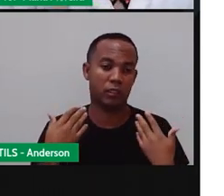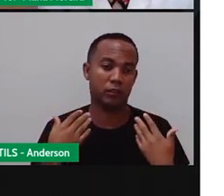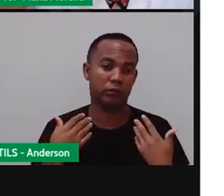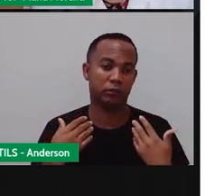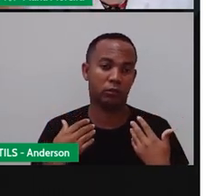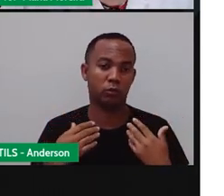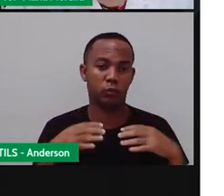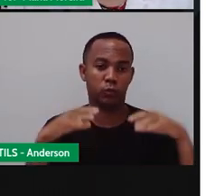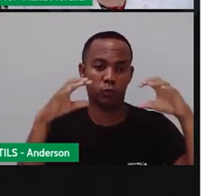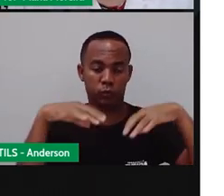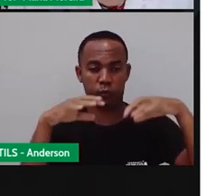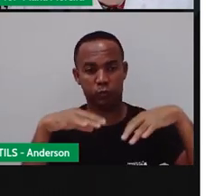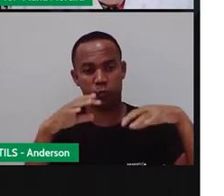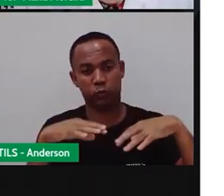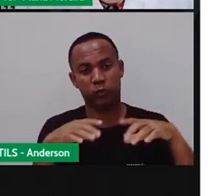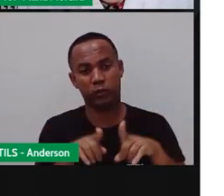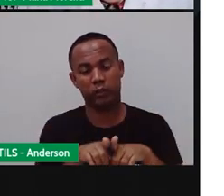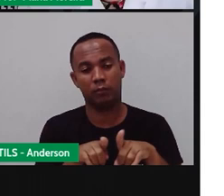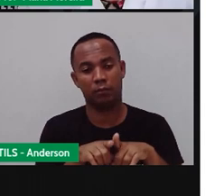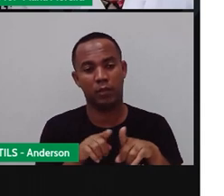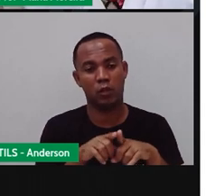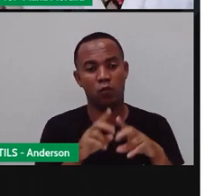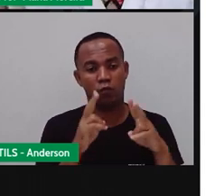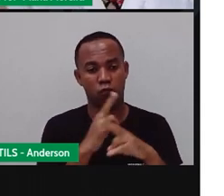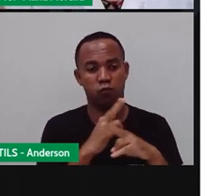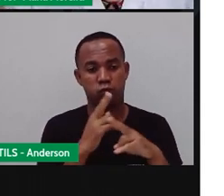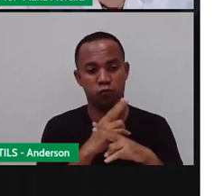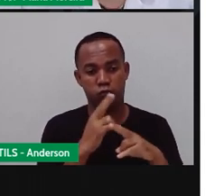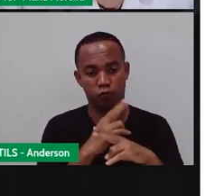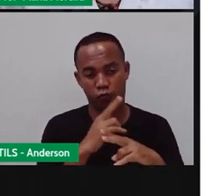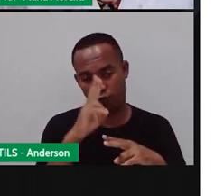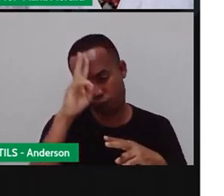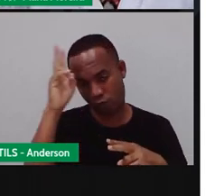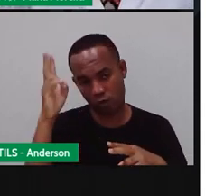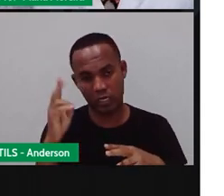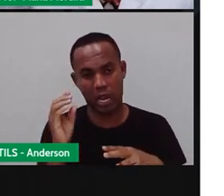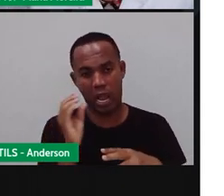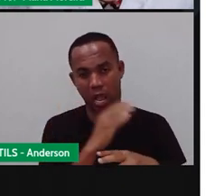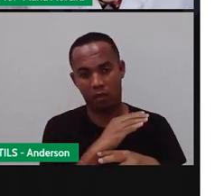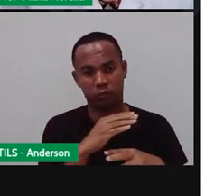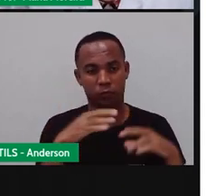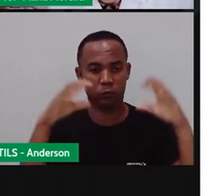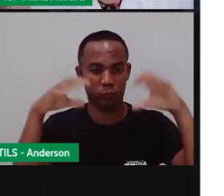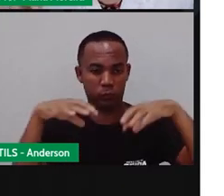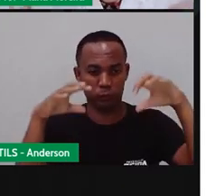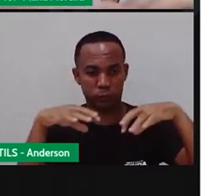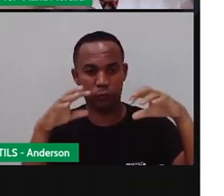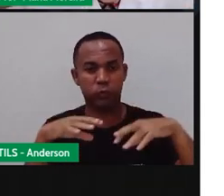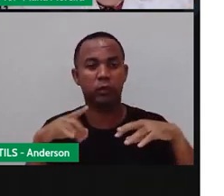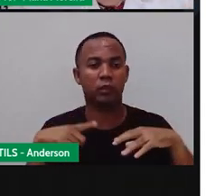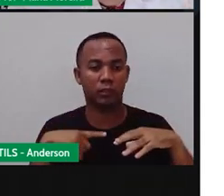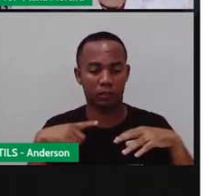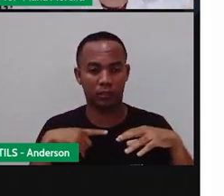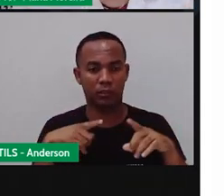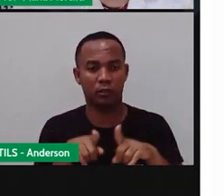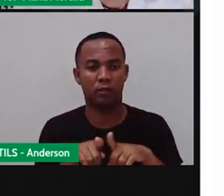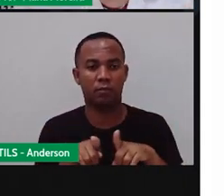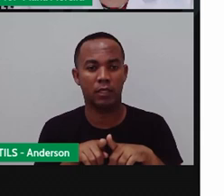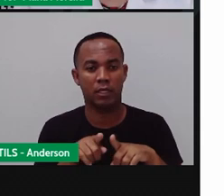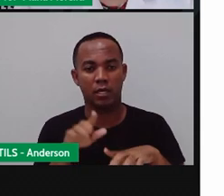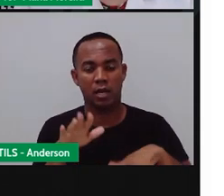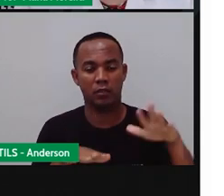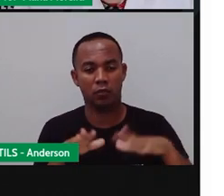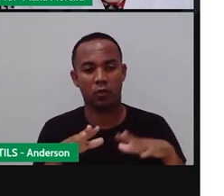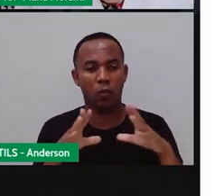E ter chuvas, na verdade, muito fortes. A chuva, ela vem rápido, vem trovoada, relâmpago, e também ela vai embora